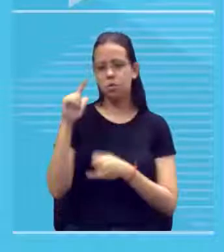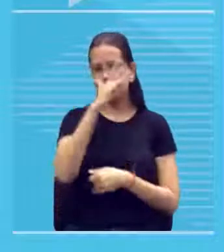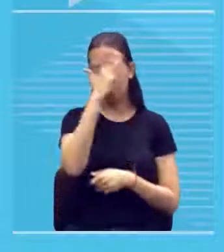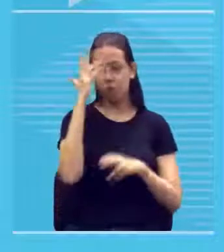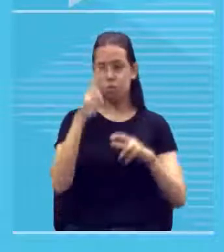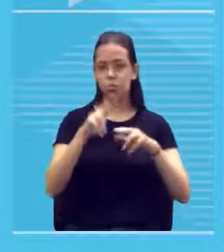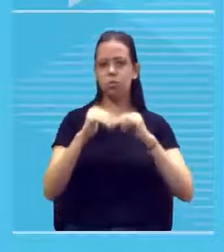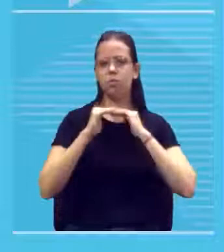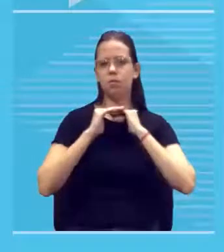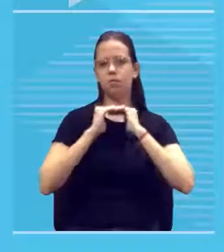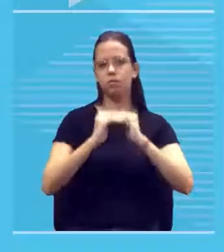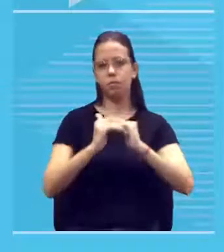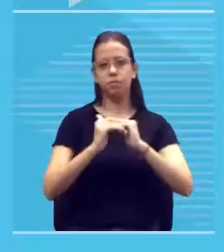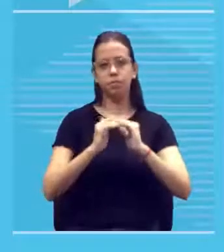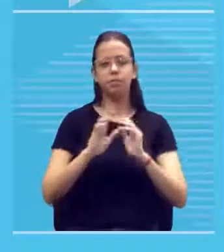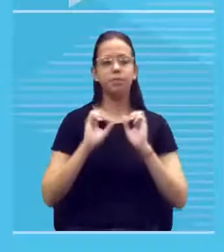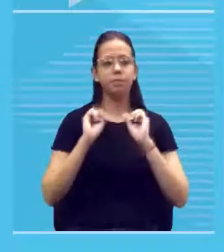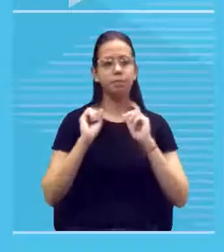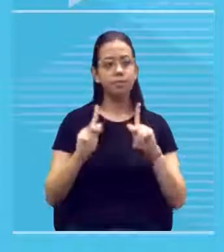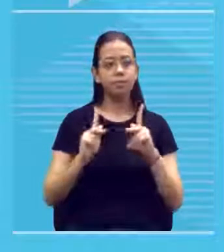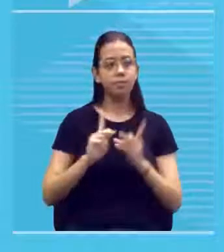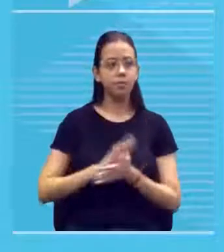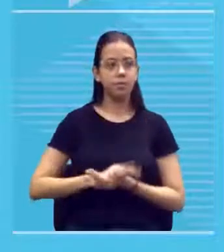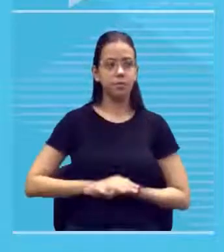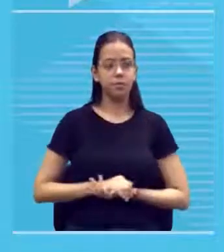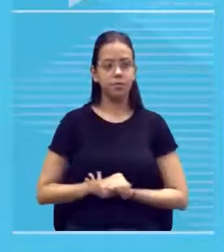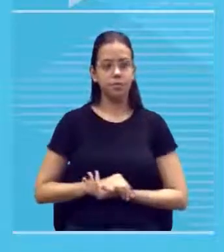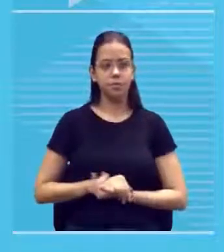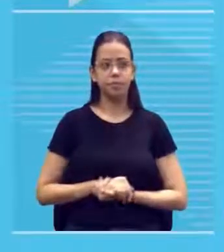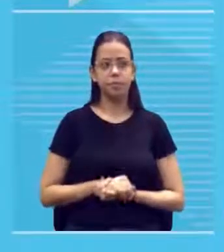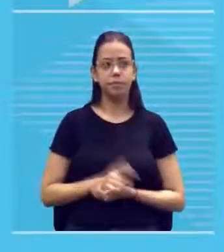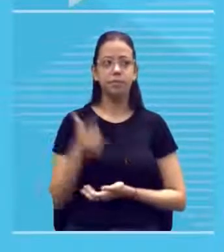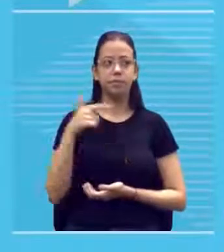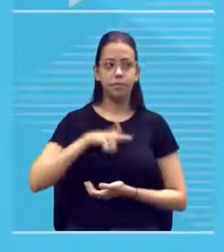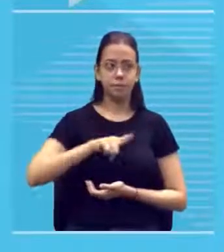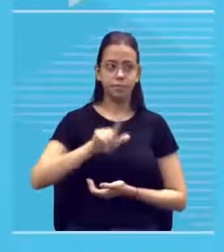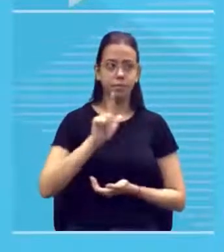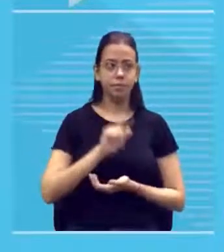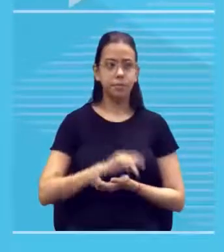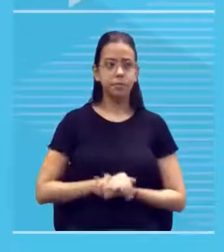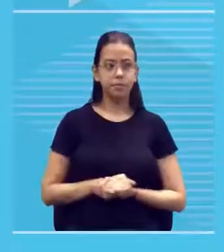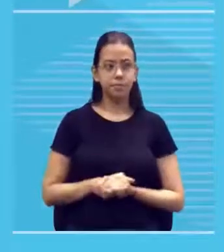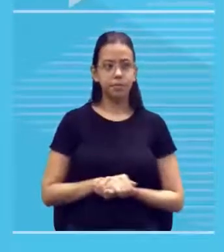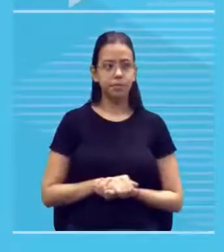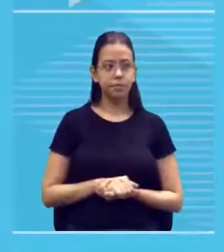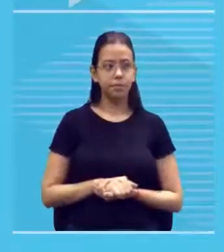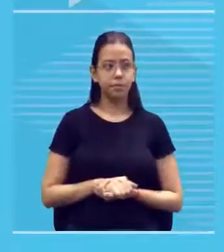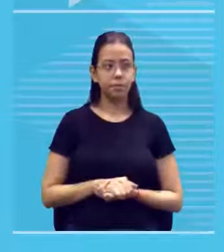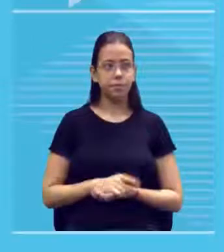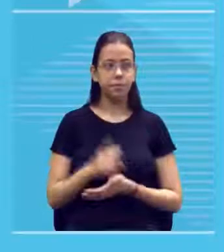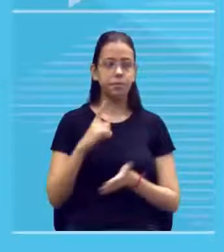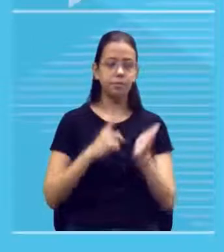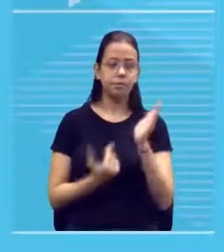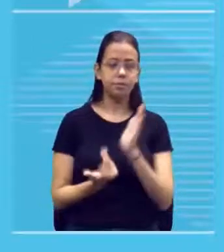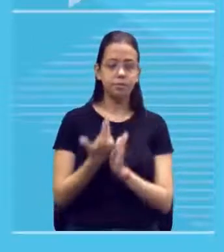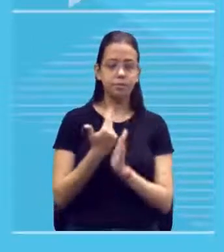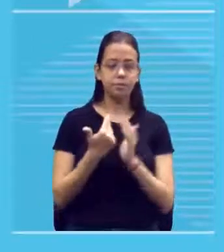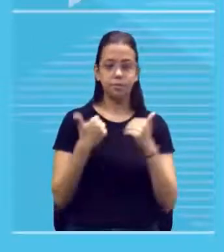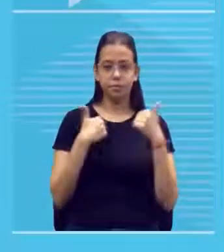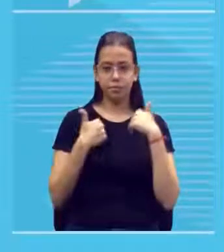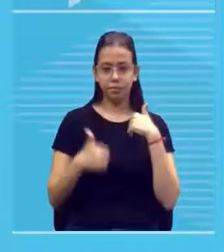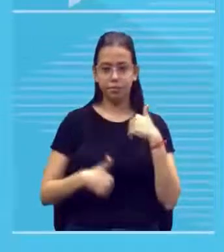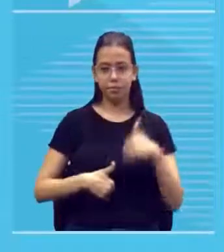beleza adiante tem a pintura corporal também